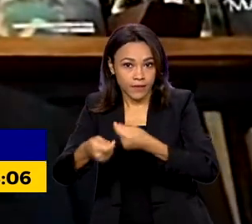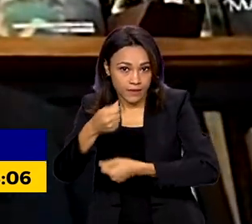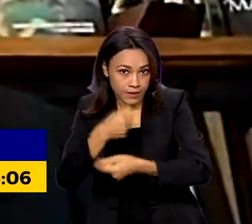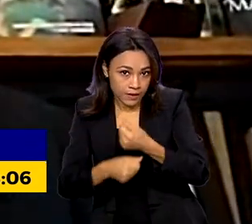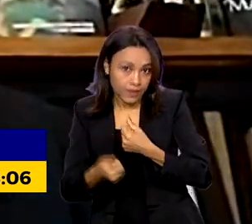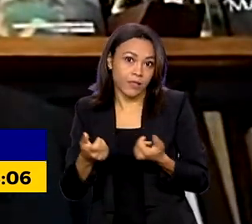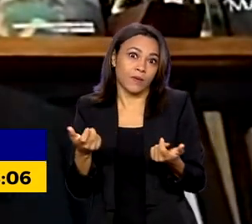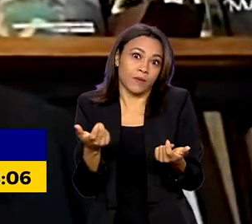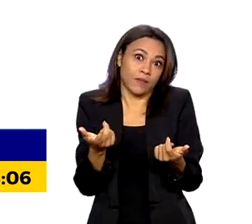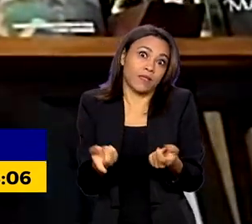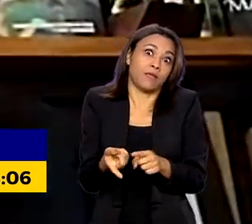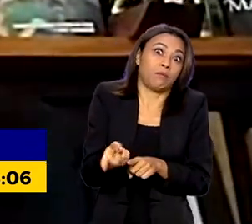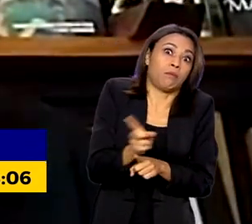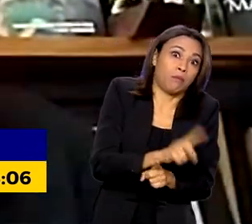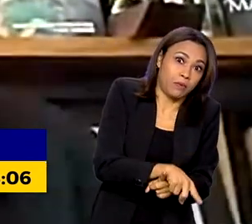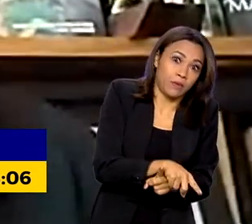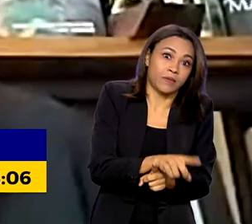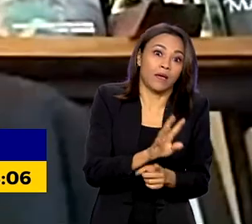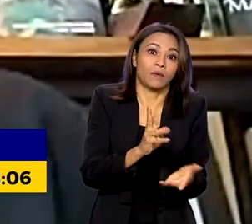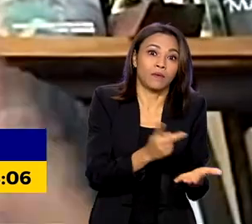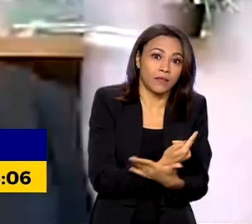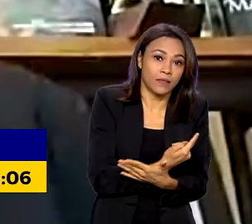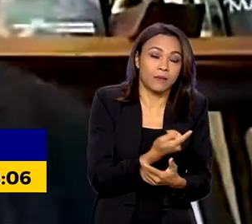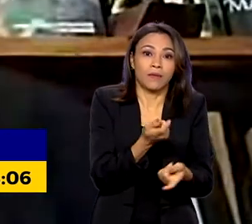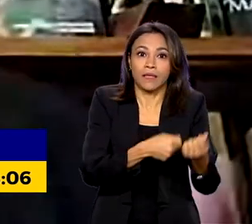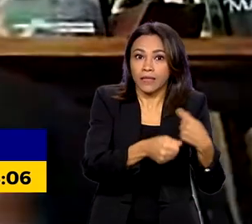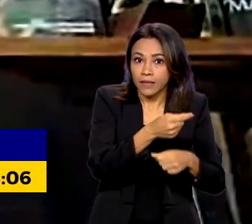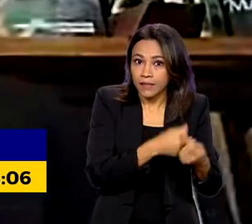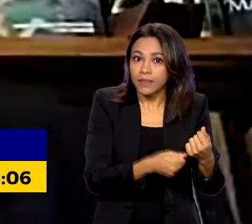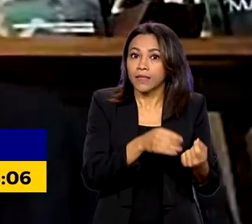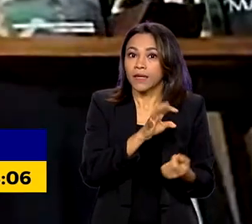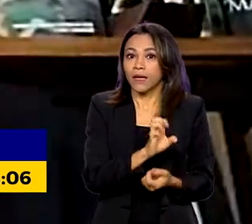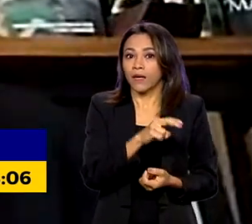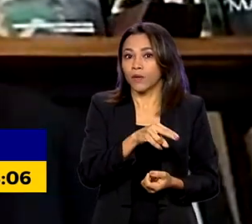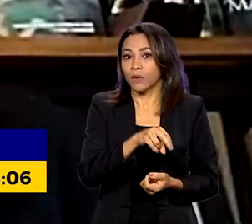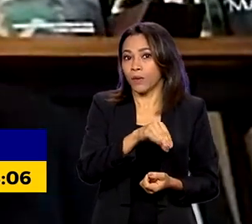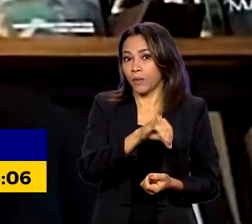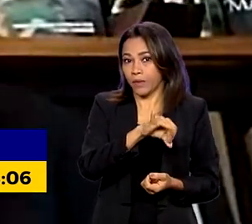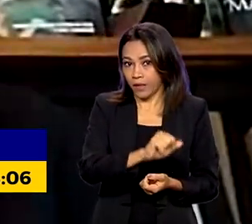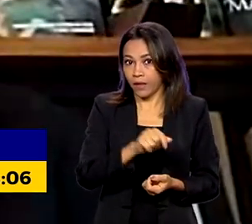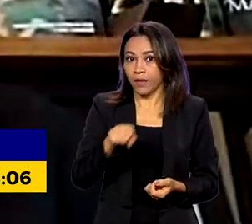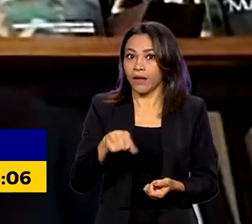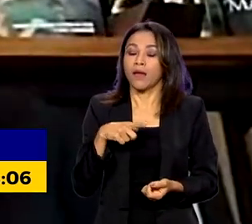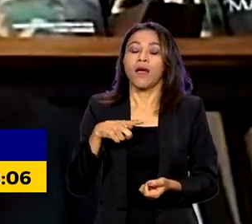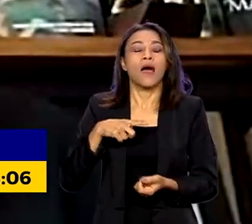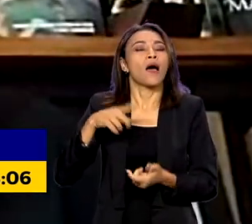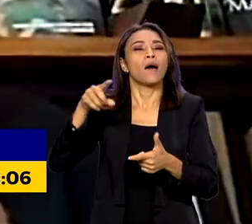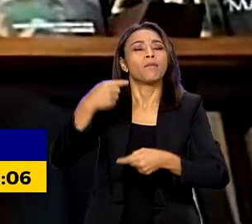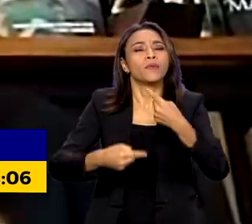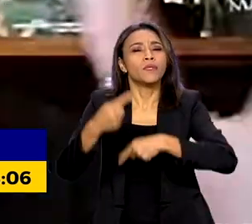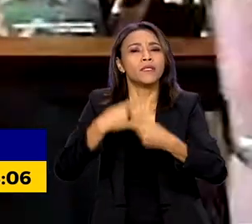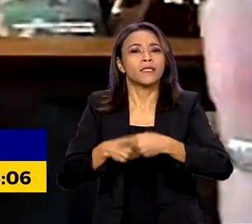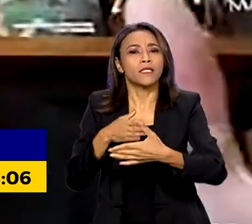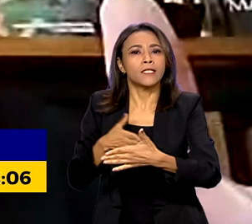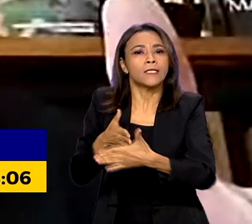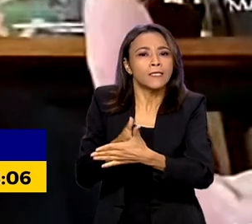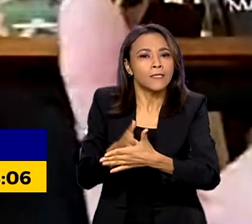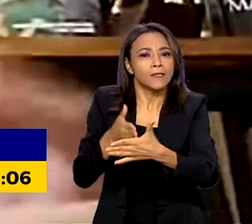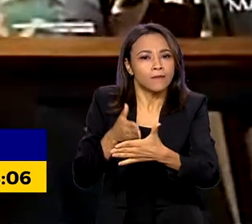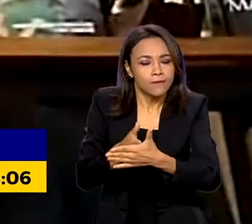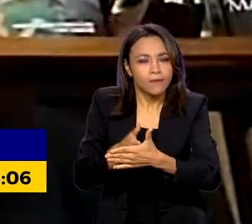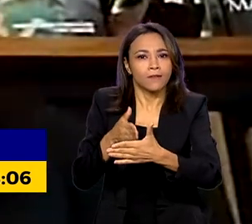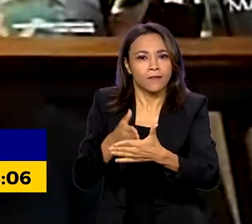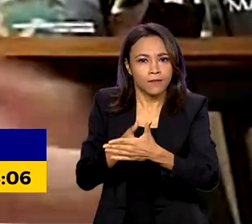virar uma crise econômica advém da política de sanções contra a Rússia. Esse tipo de